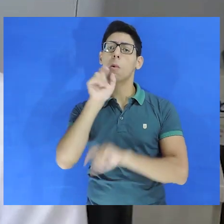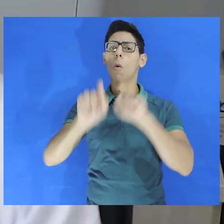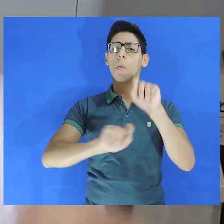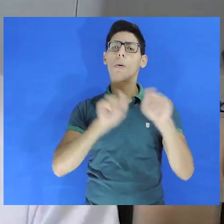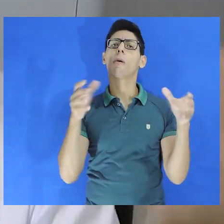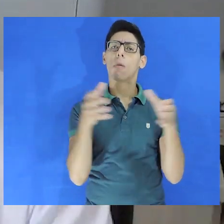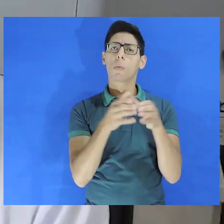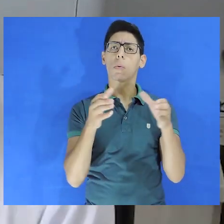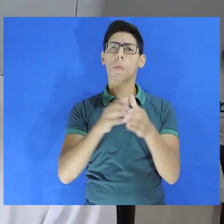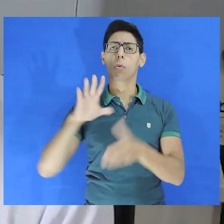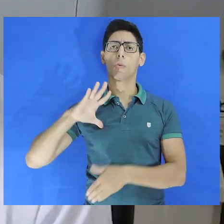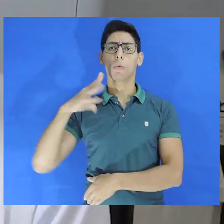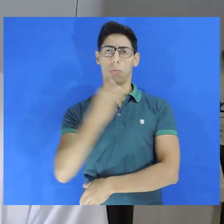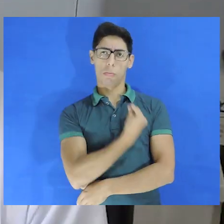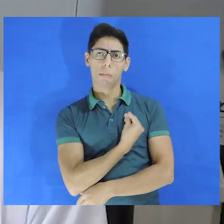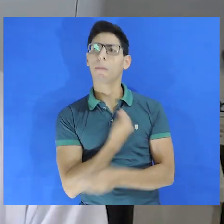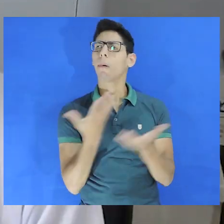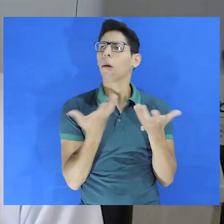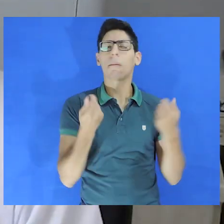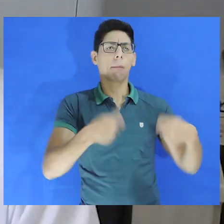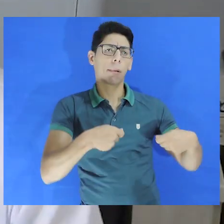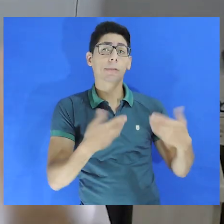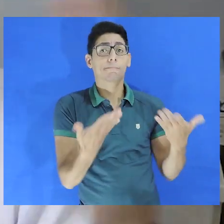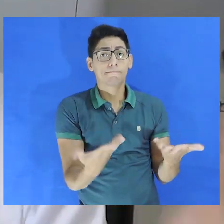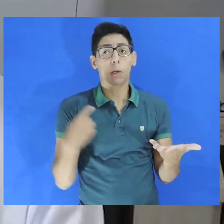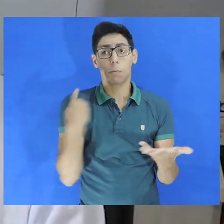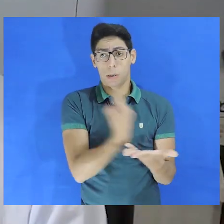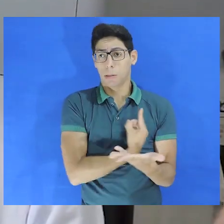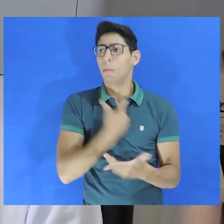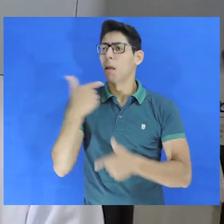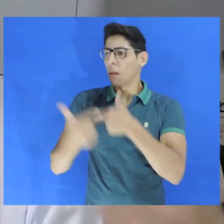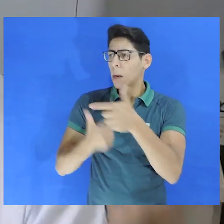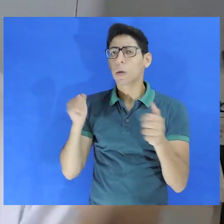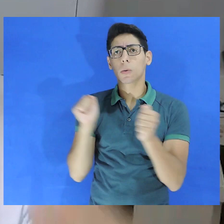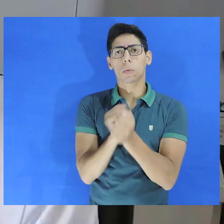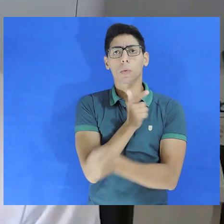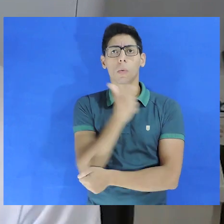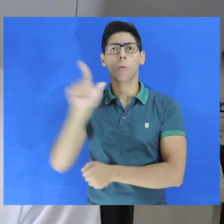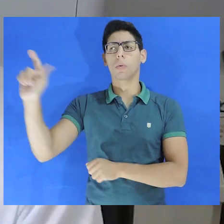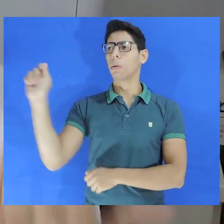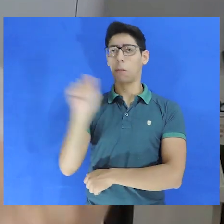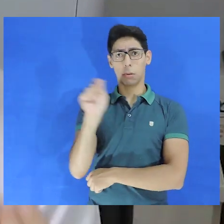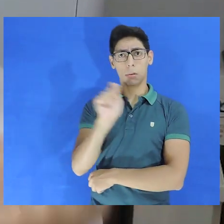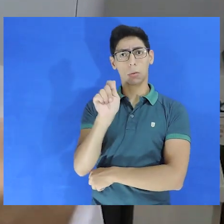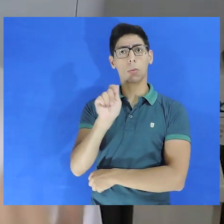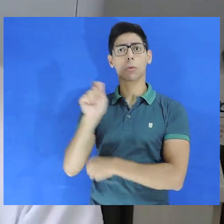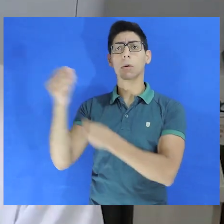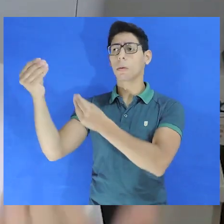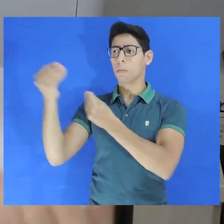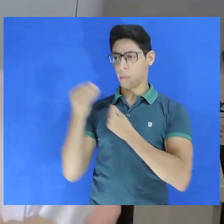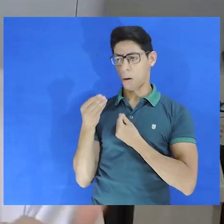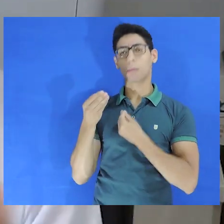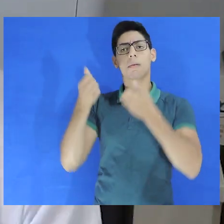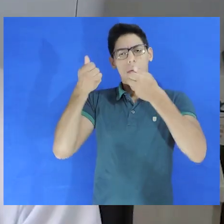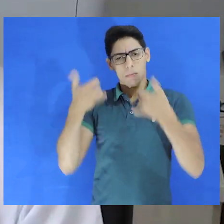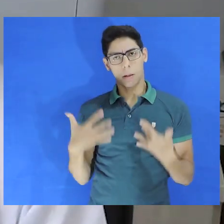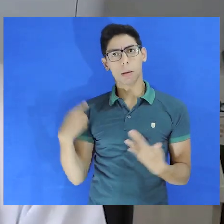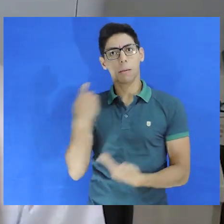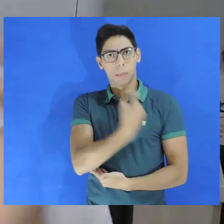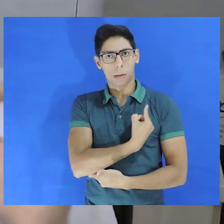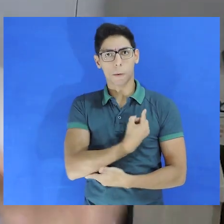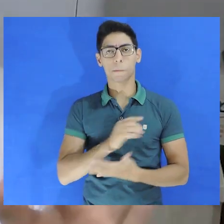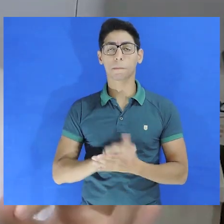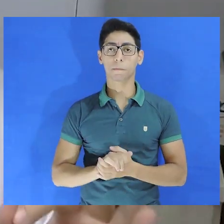quer. Então, precisamos estar ao lado de movimentos sociais. A gente dá às sociedades civiles de trabalho com esse tema para que eles, elas, nos tragam isso.